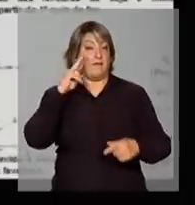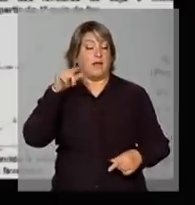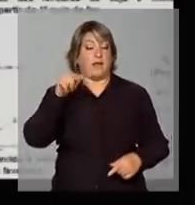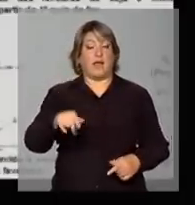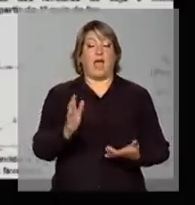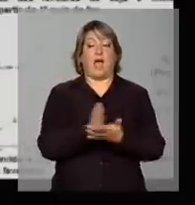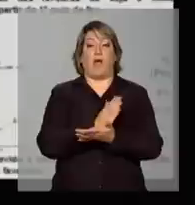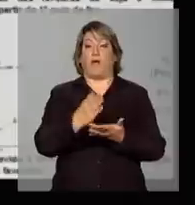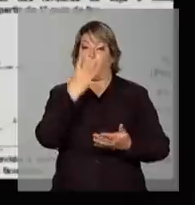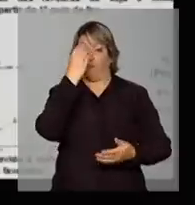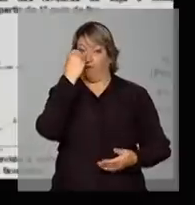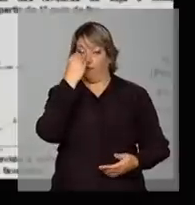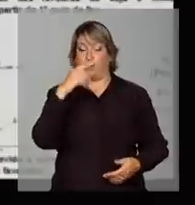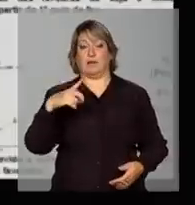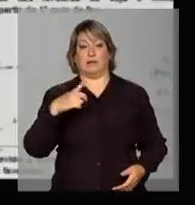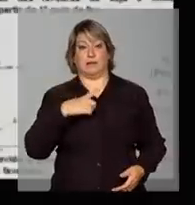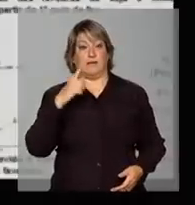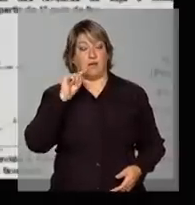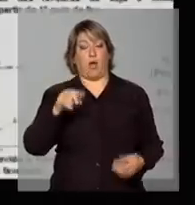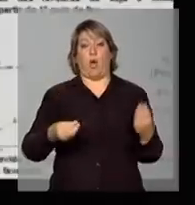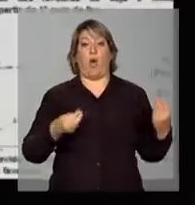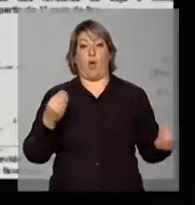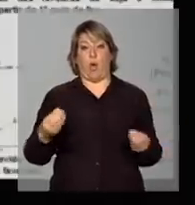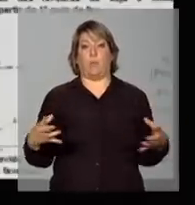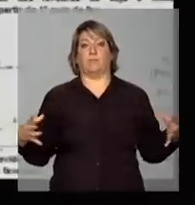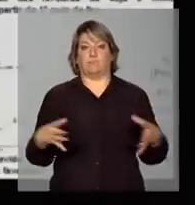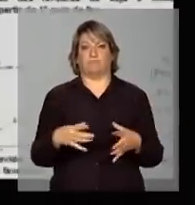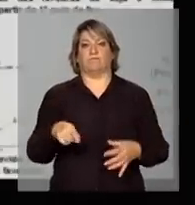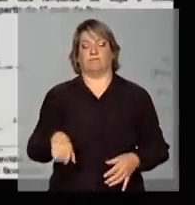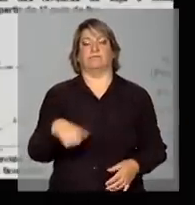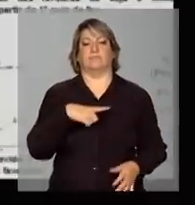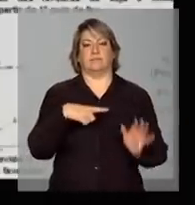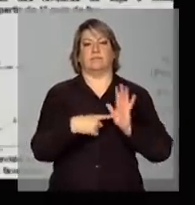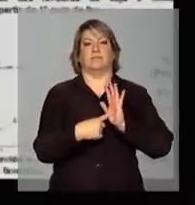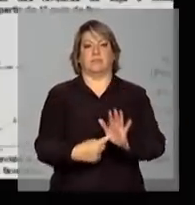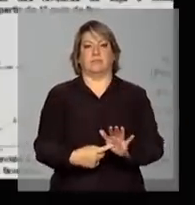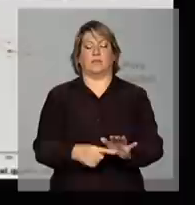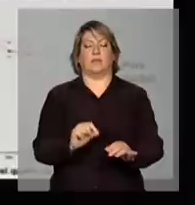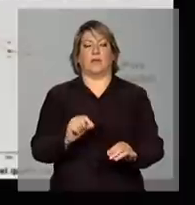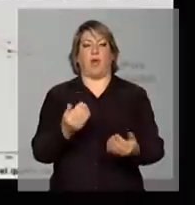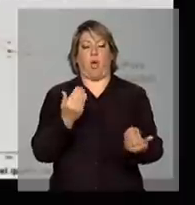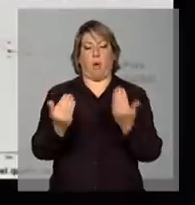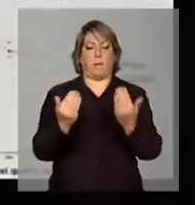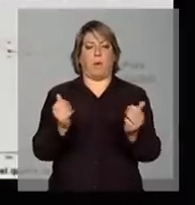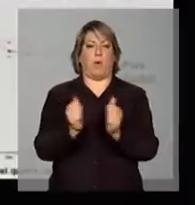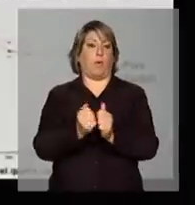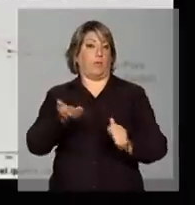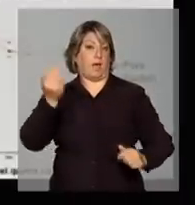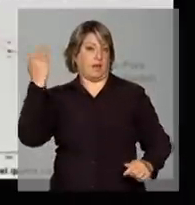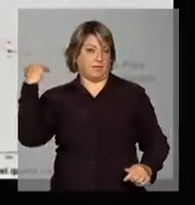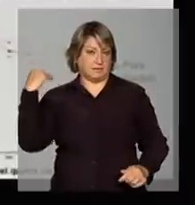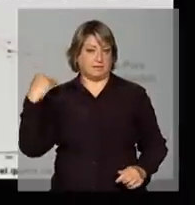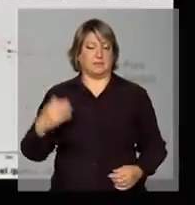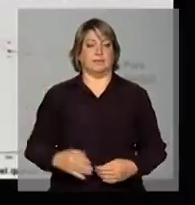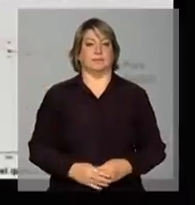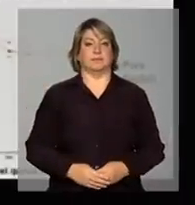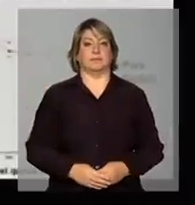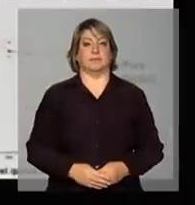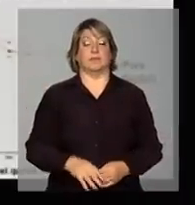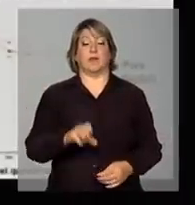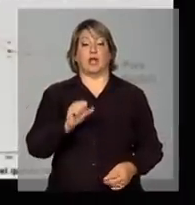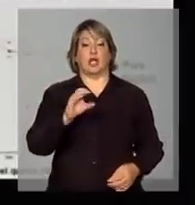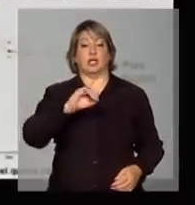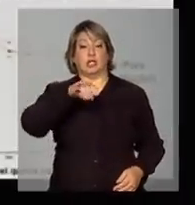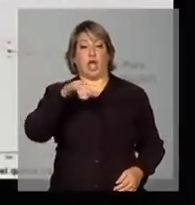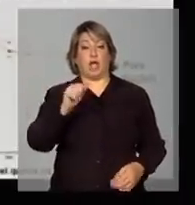de fato está impactando em relação aos períodos anteriores. A questão da soja